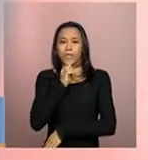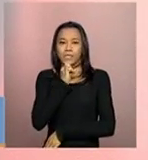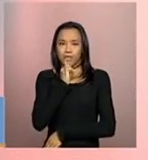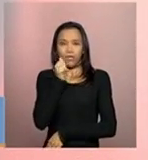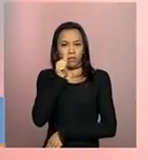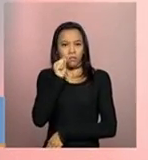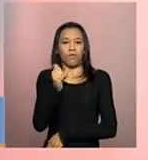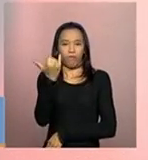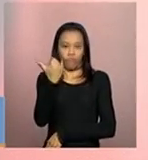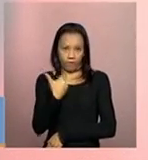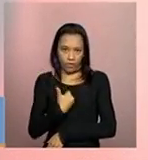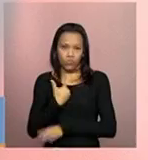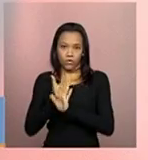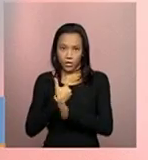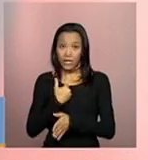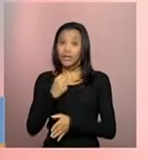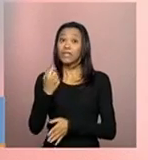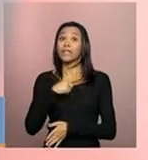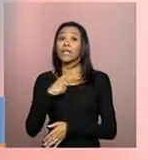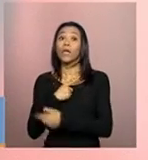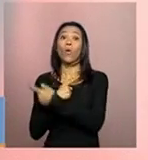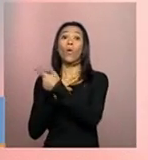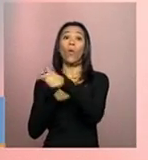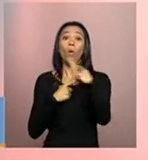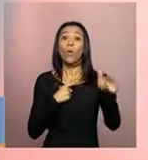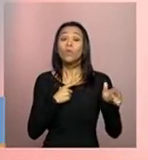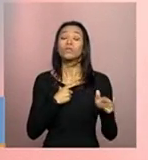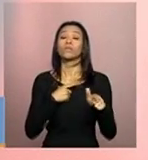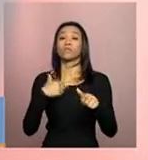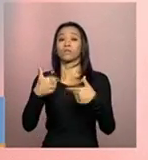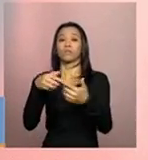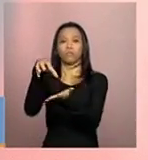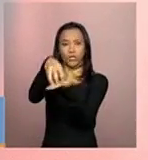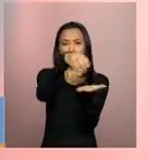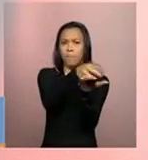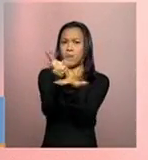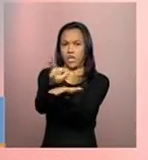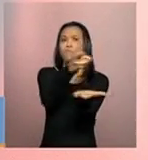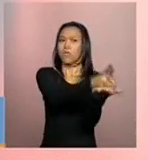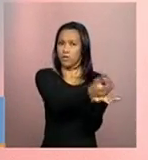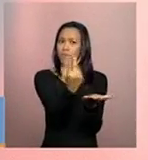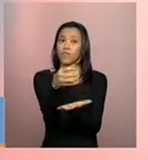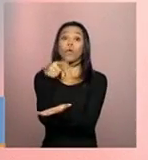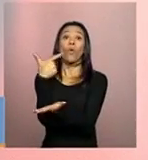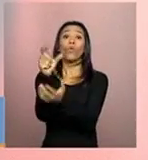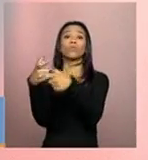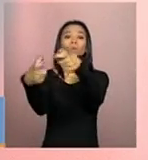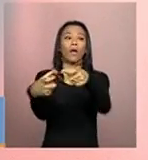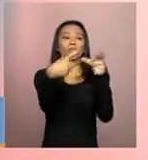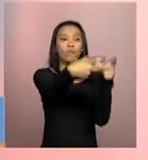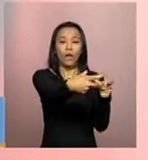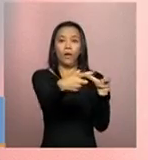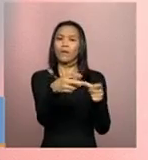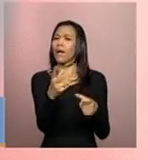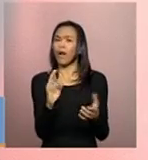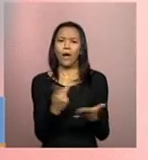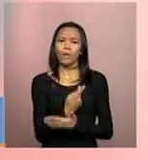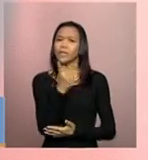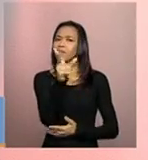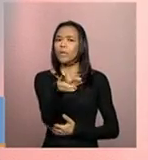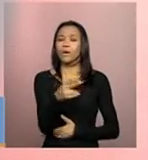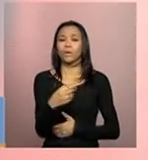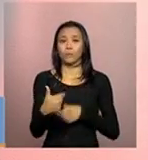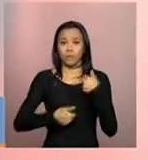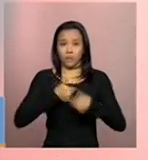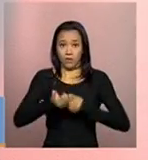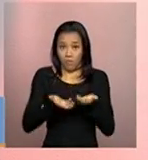Marisa, tem mais de uma unidade de prestação e esse caso é bom a gente detalhar que acontece muito no serviço de convivência, por exemplo.